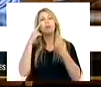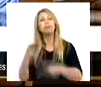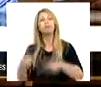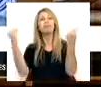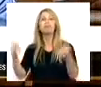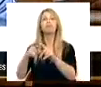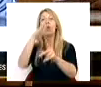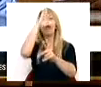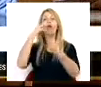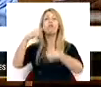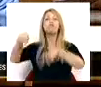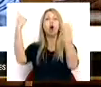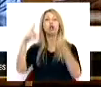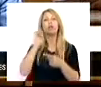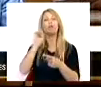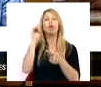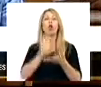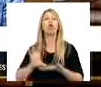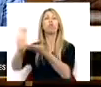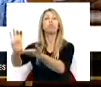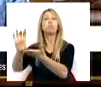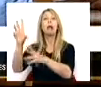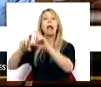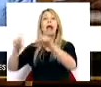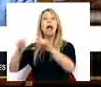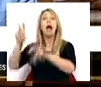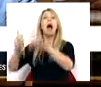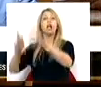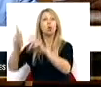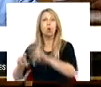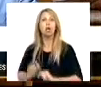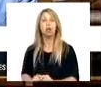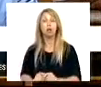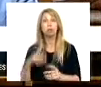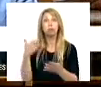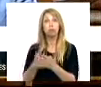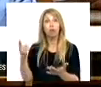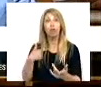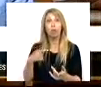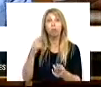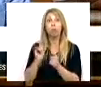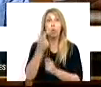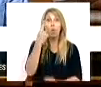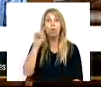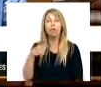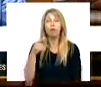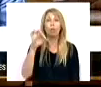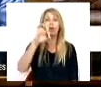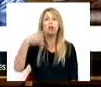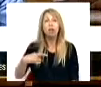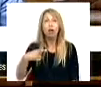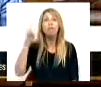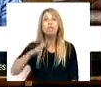acionistas. Ao todo, em 2014 foram entregues 1,89 mil milhões de euros em dividendos